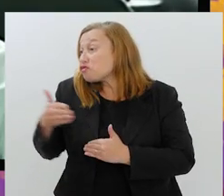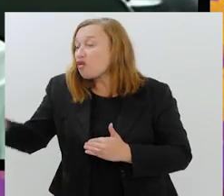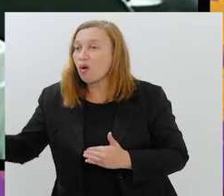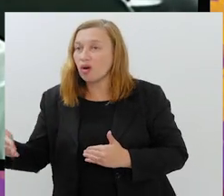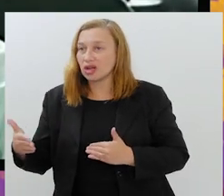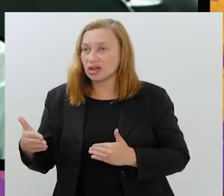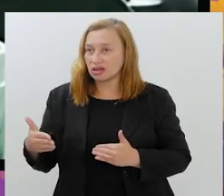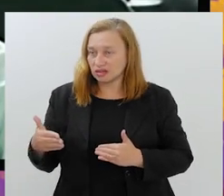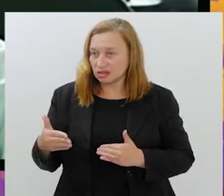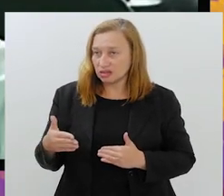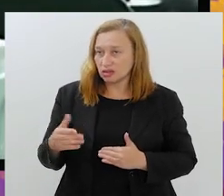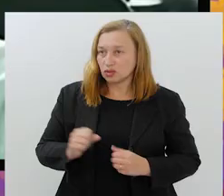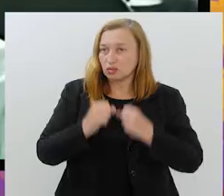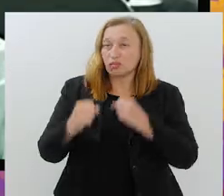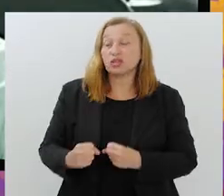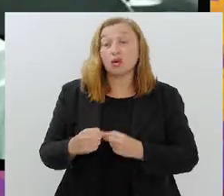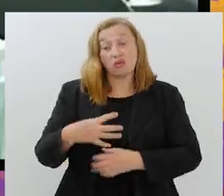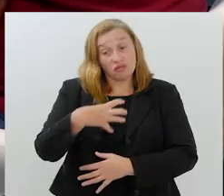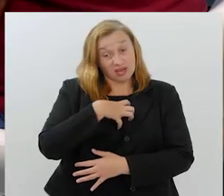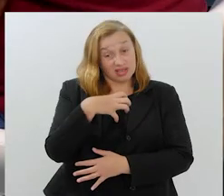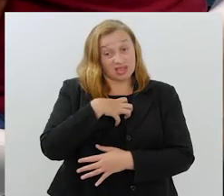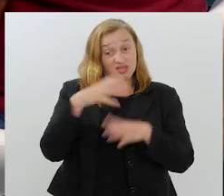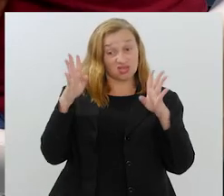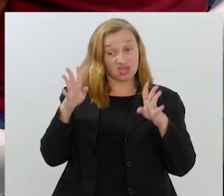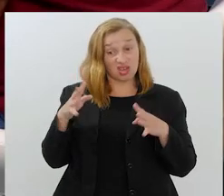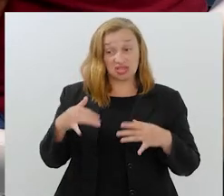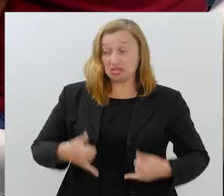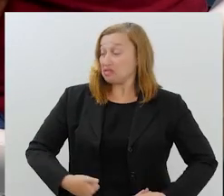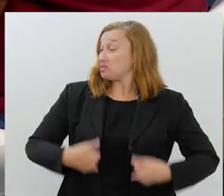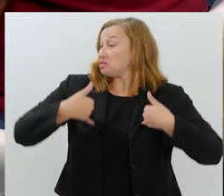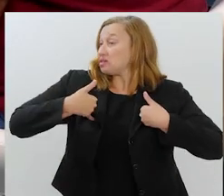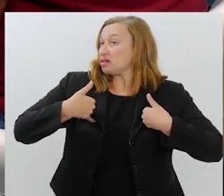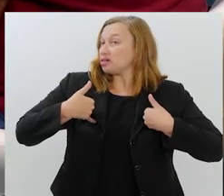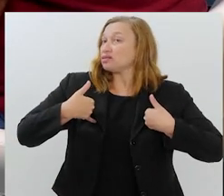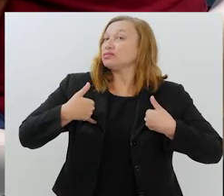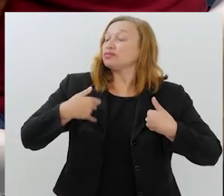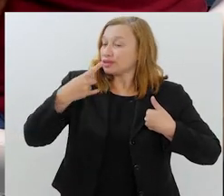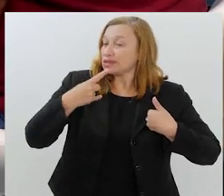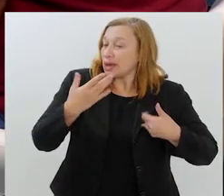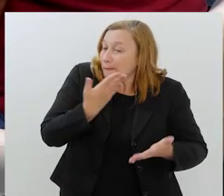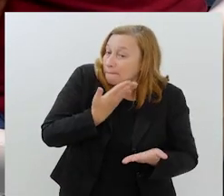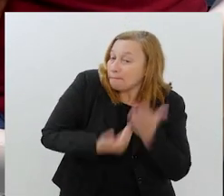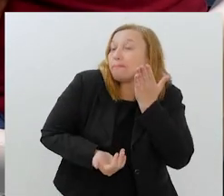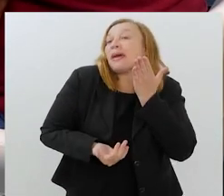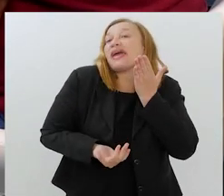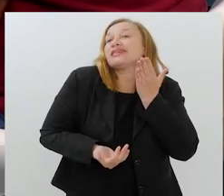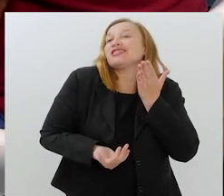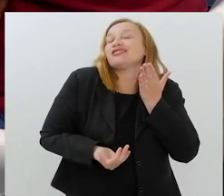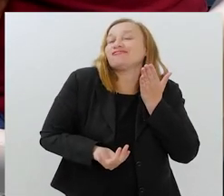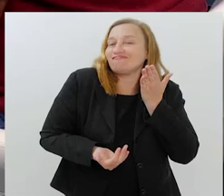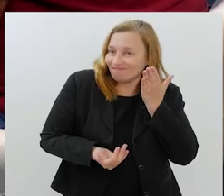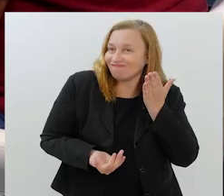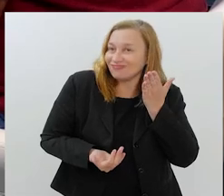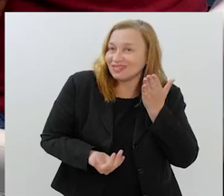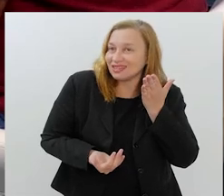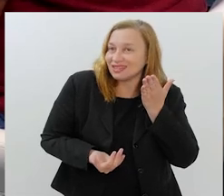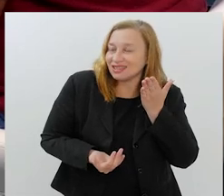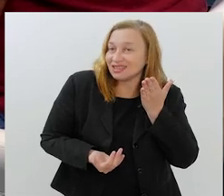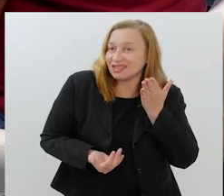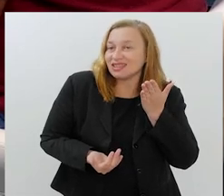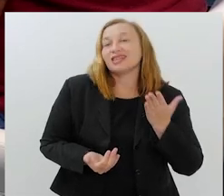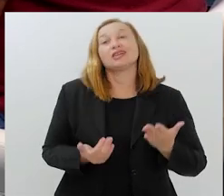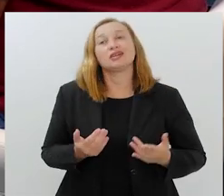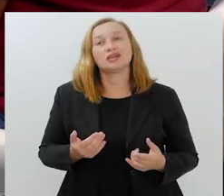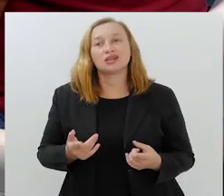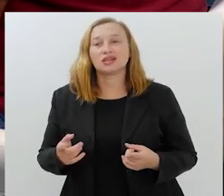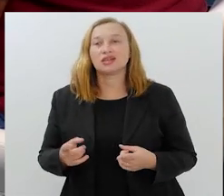E aí, quando você se sente muito poderoso, é a hora que, de repente, o seu adversário pega a sua fragilidade, faz